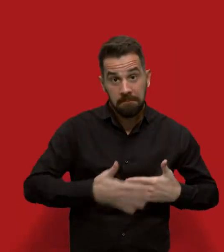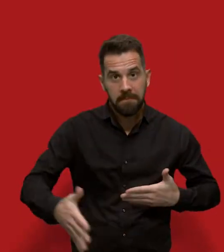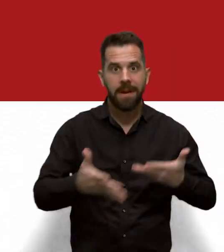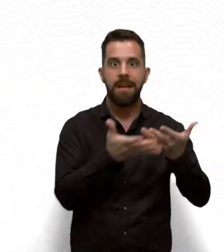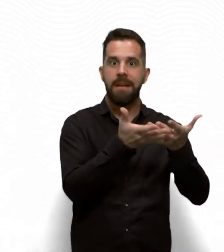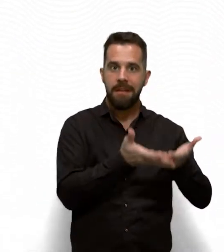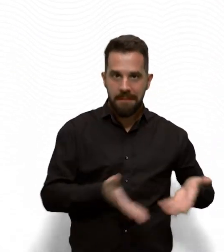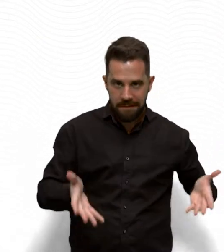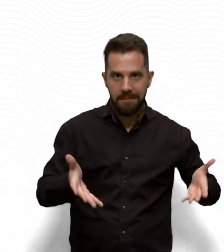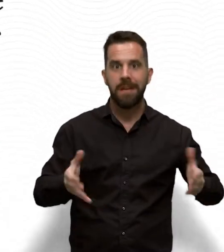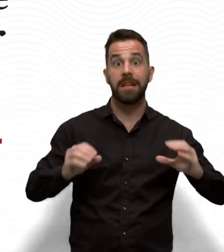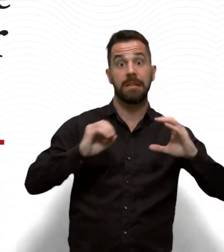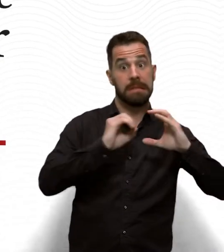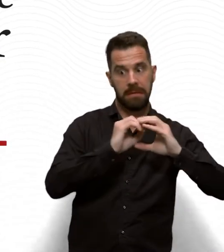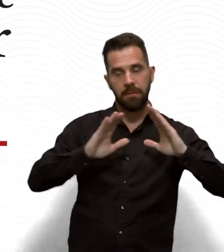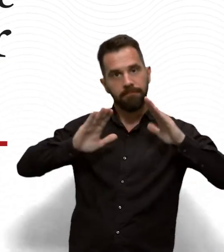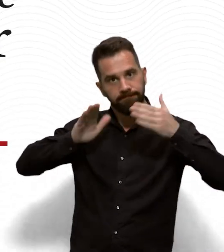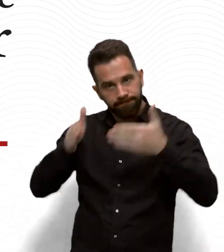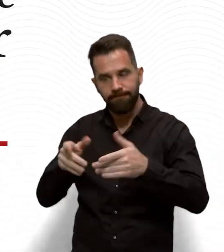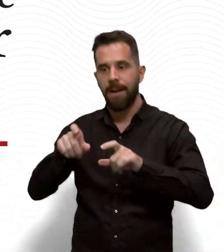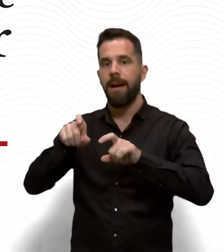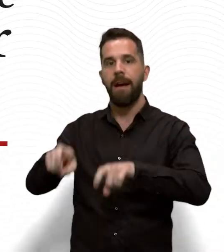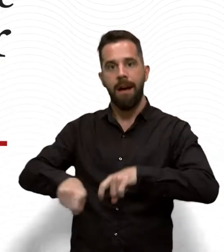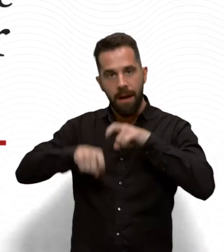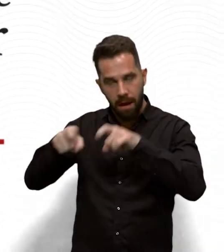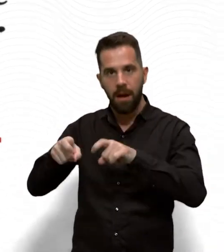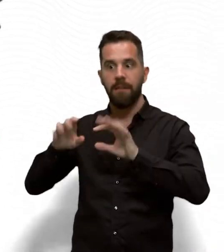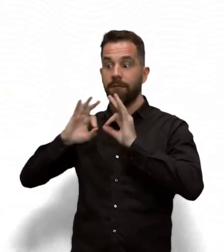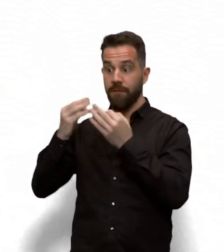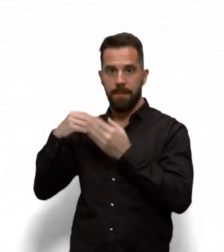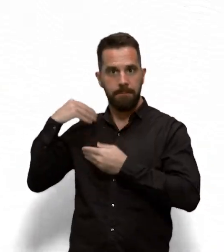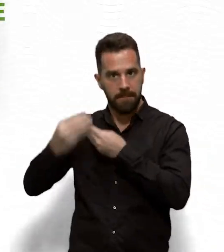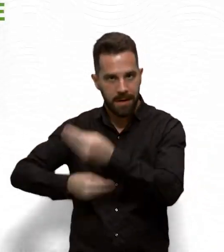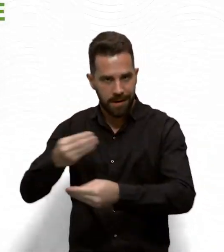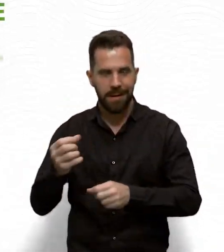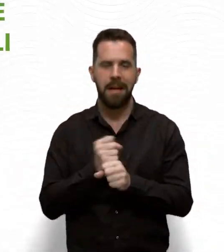Vem aí, Agrocentro-Oeste Familiar 2022!